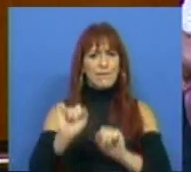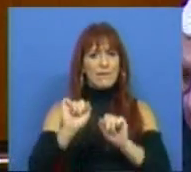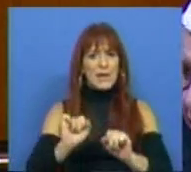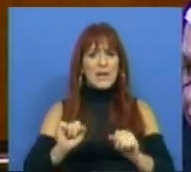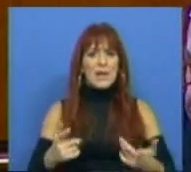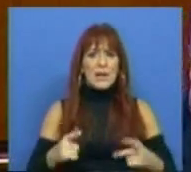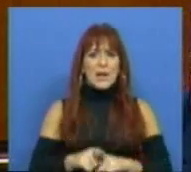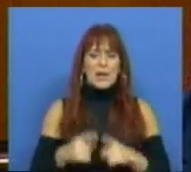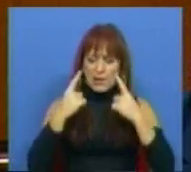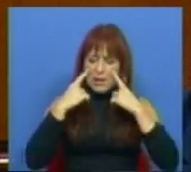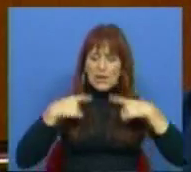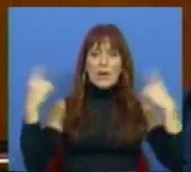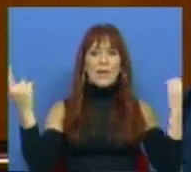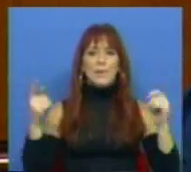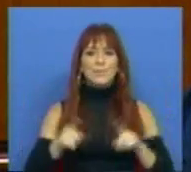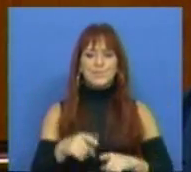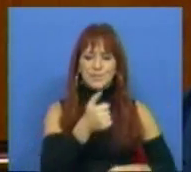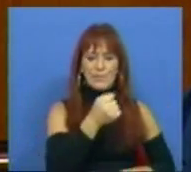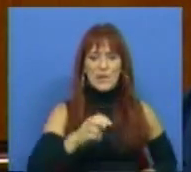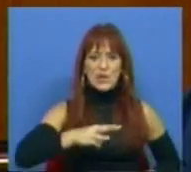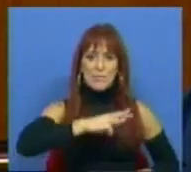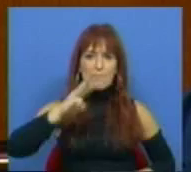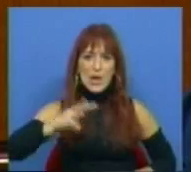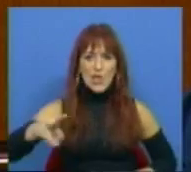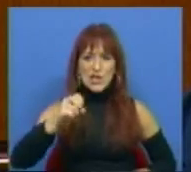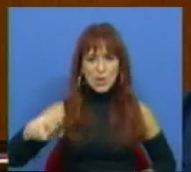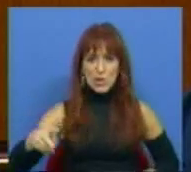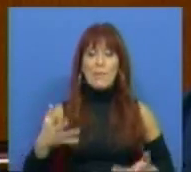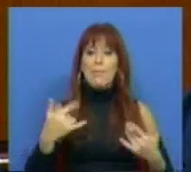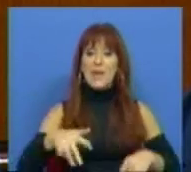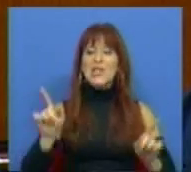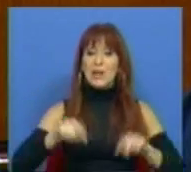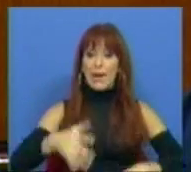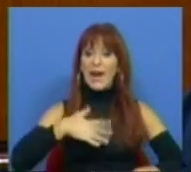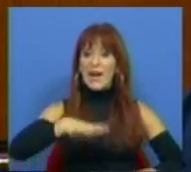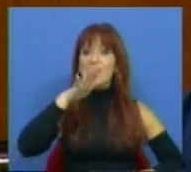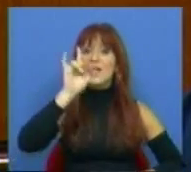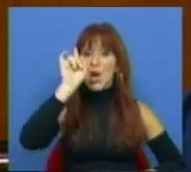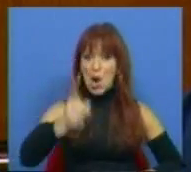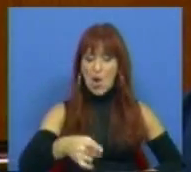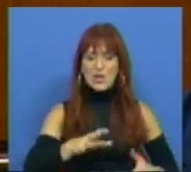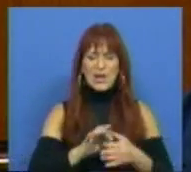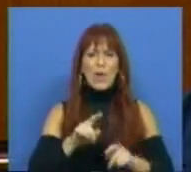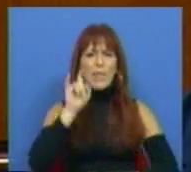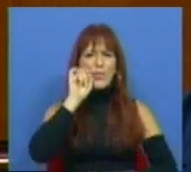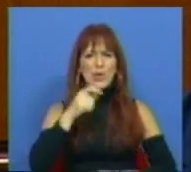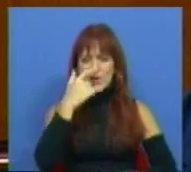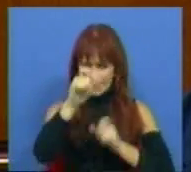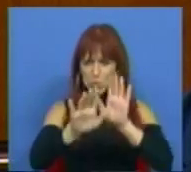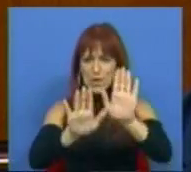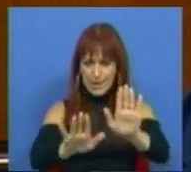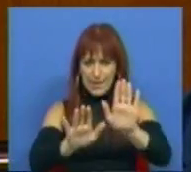disposição em 500 milhões de euros. Mas quero também dizer o seguinte quanto à proteção do